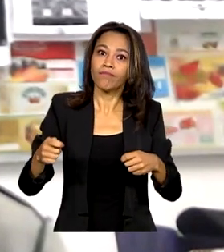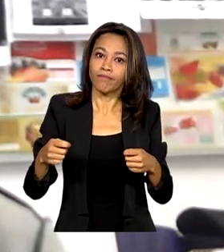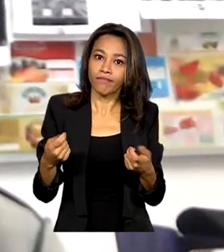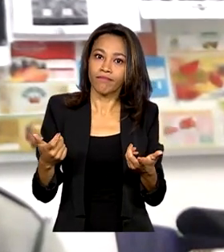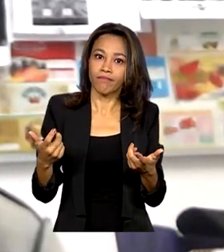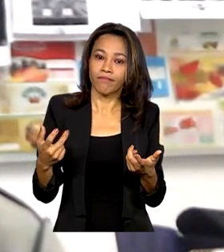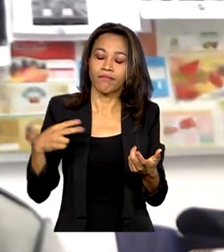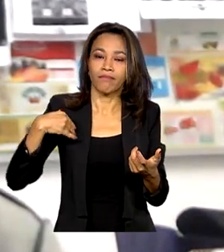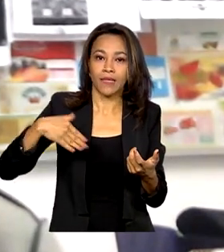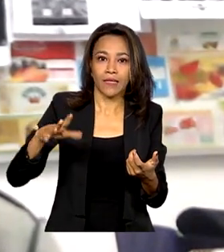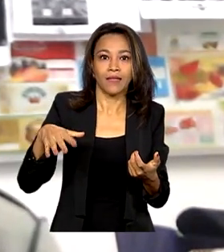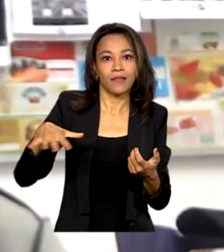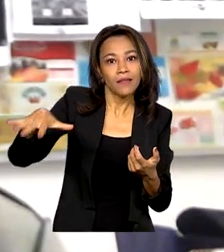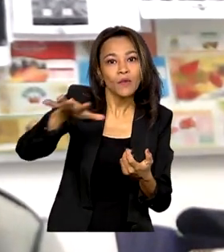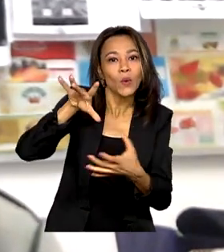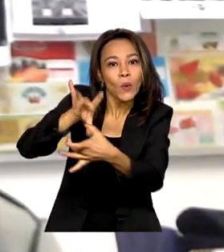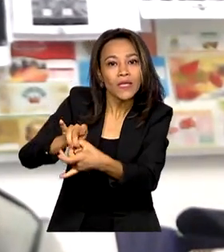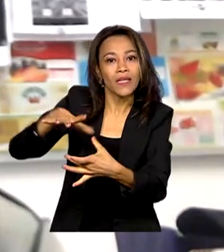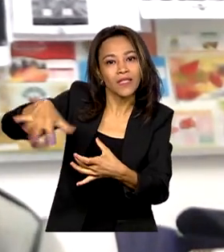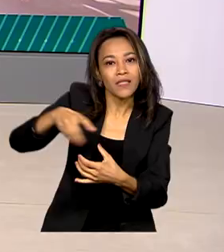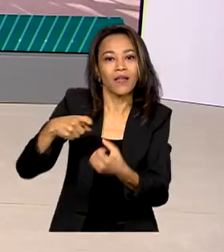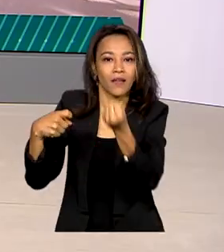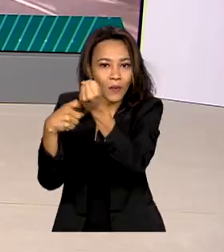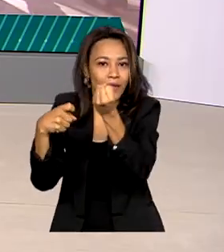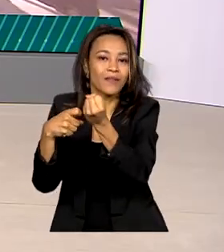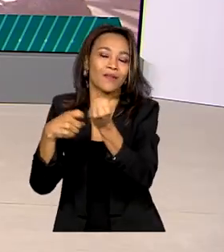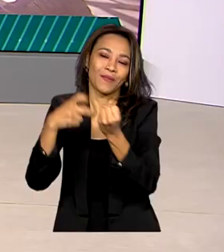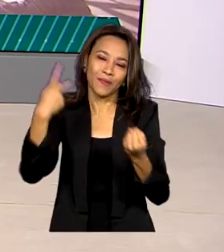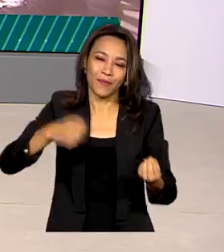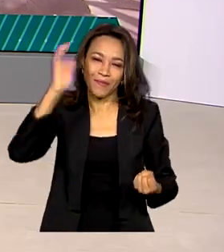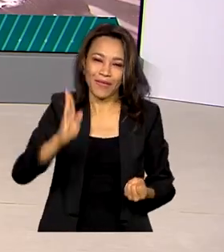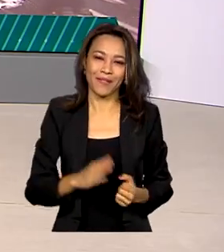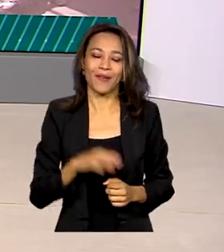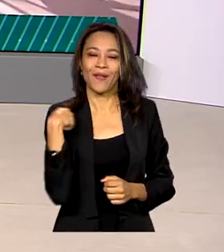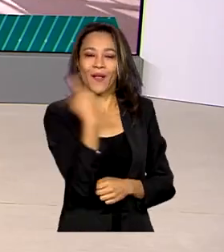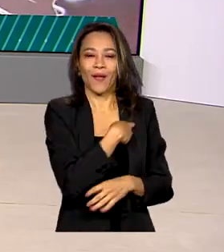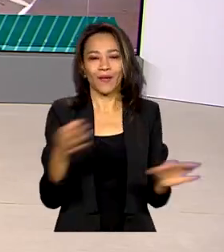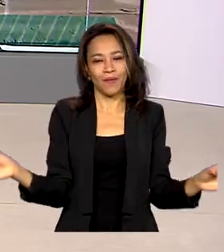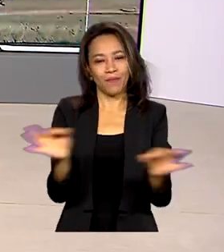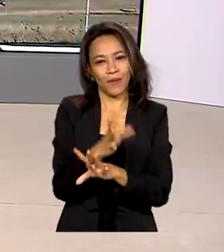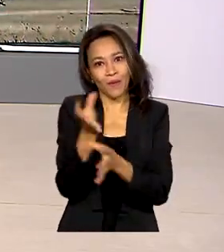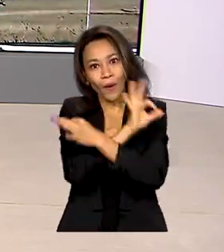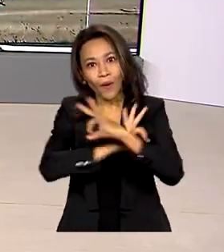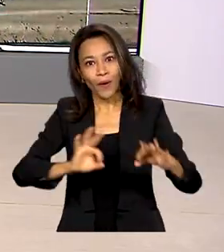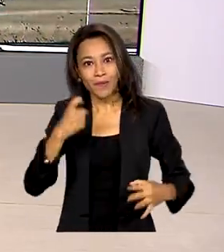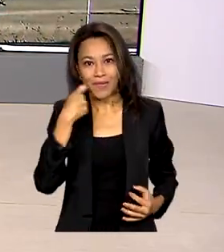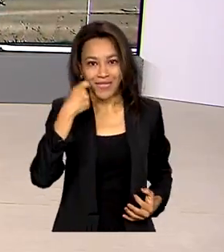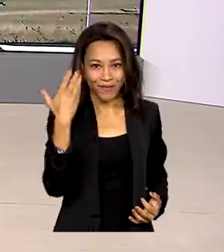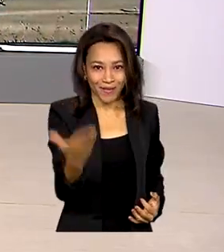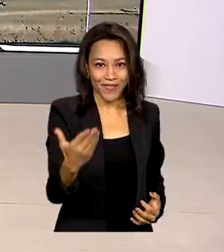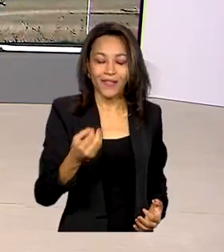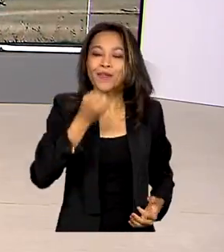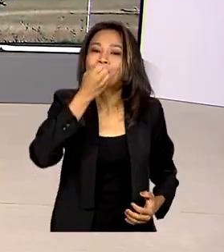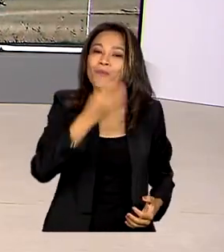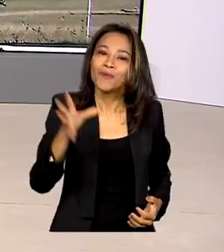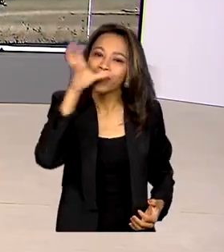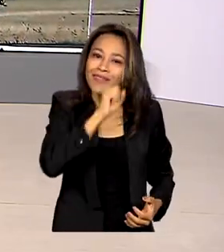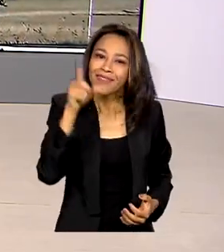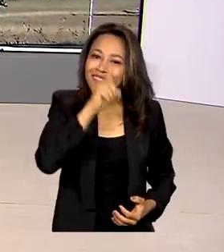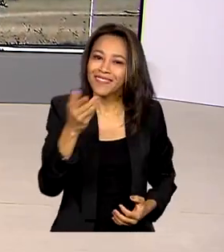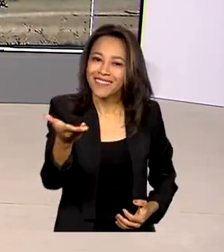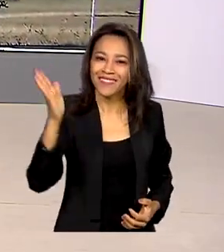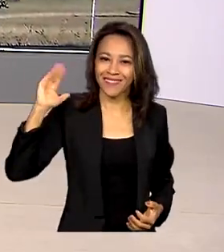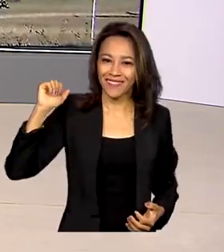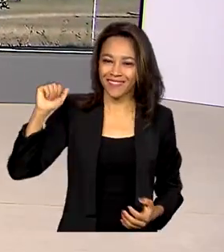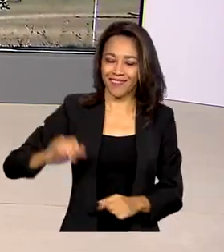da cajucultura brasileira. A gente fica por aqui uma ótima sexta-feira e um bom fim de semana para